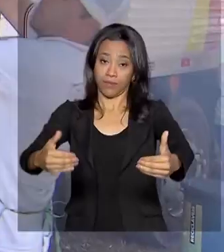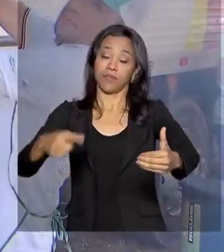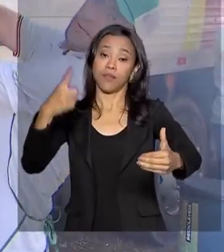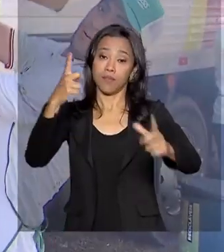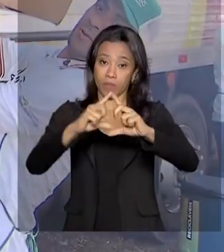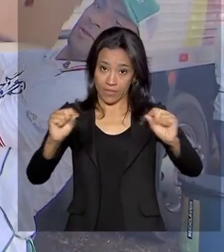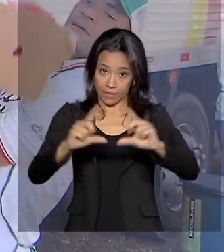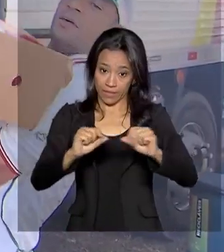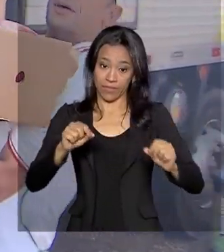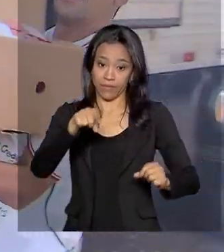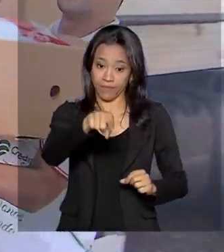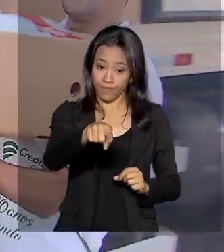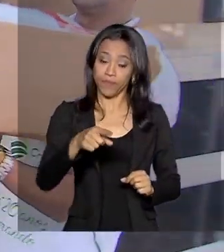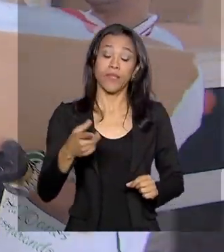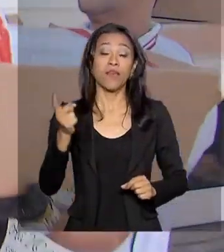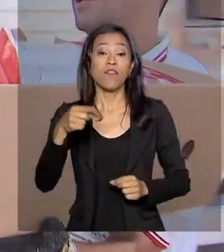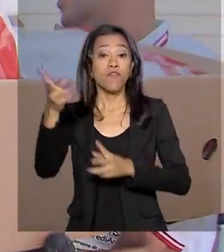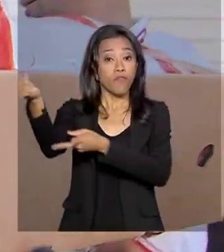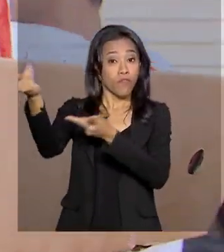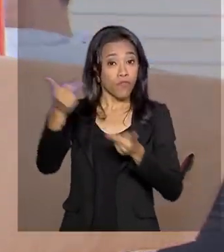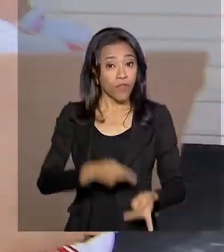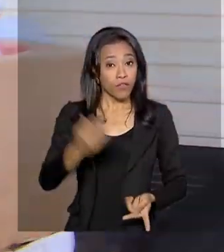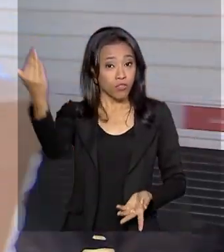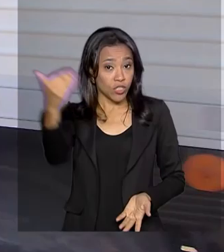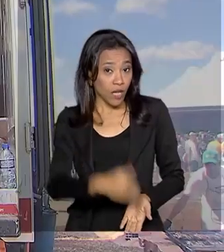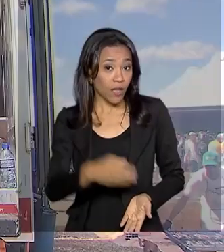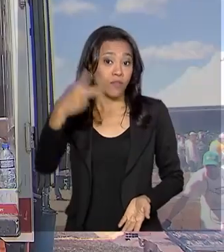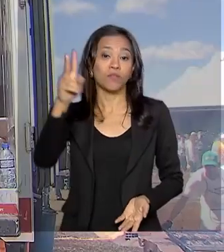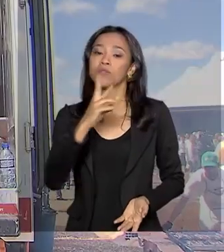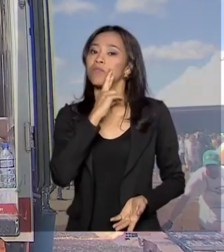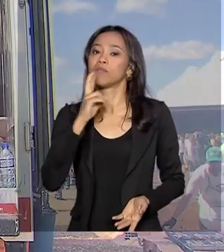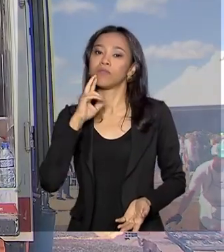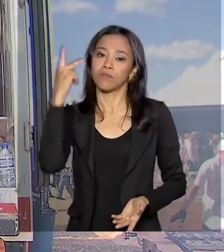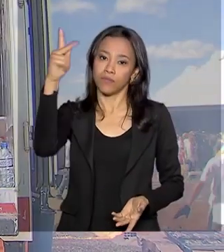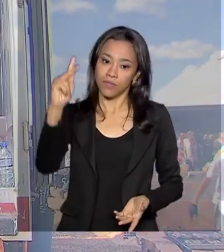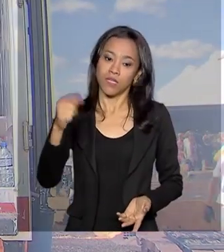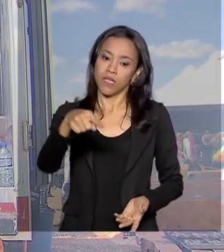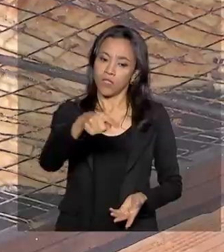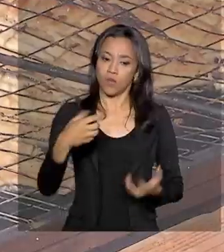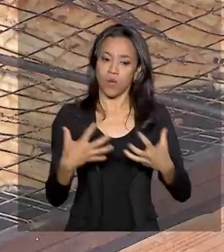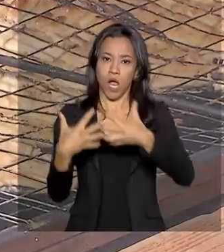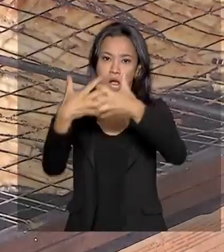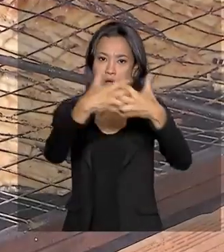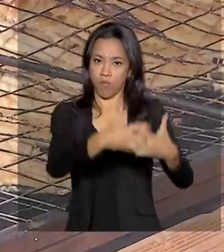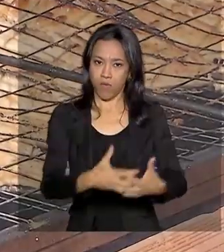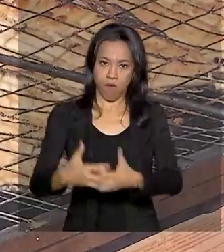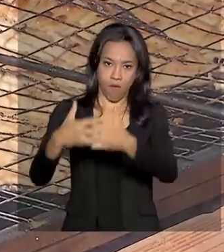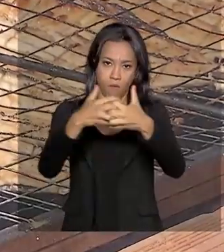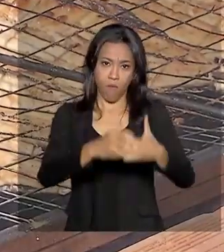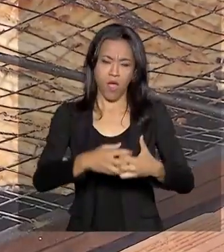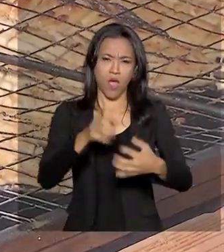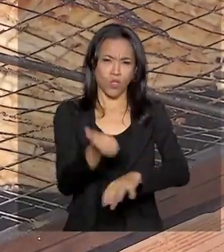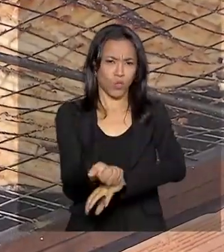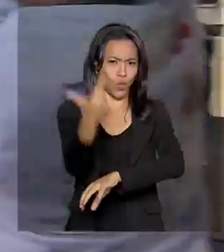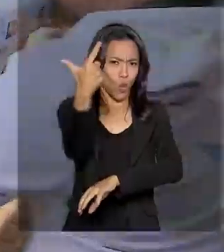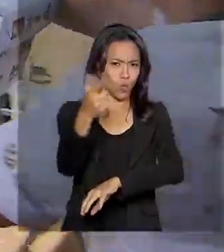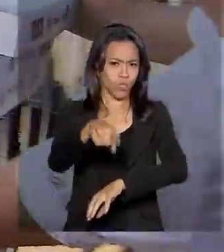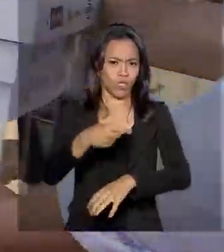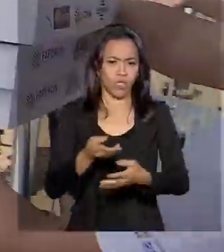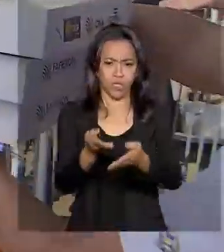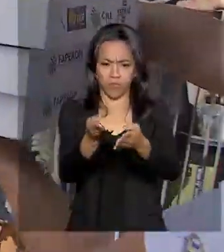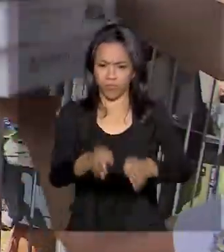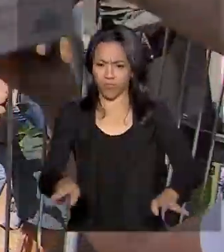Ministérios. O pescado veio direto da região norte, em caminhão frigorífico. Por volta do meio-dia, a carne